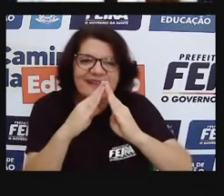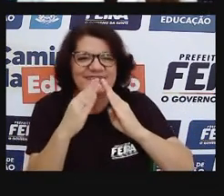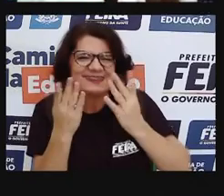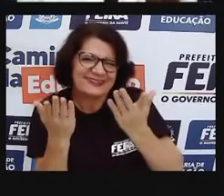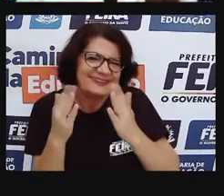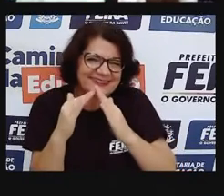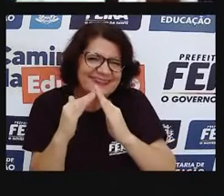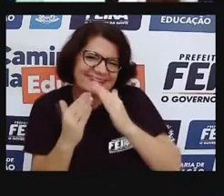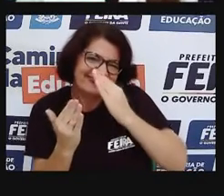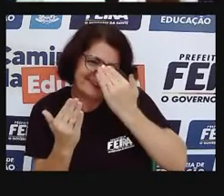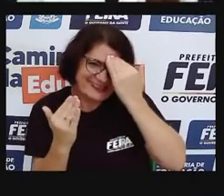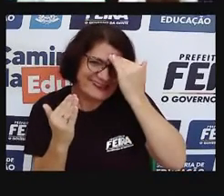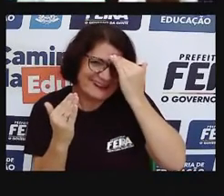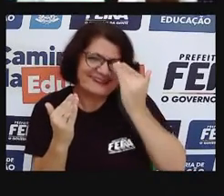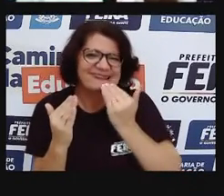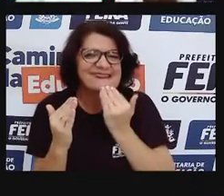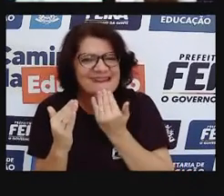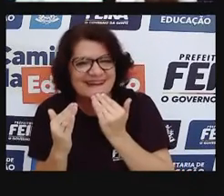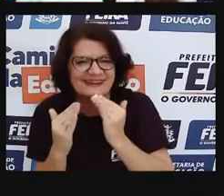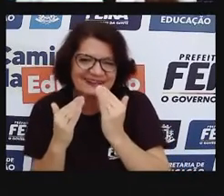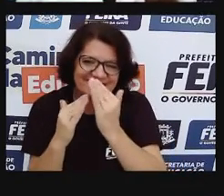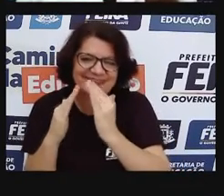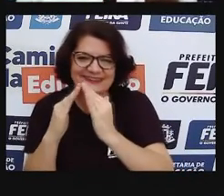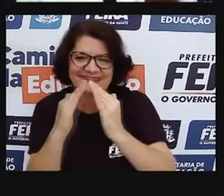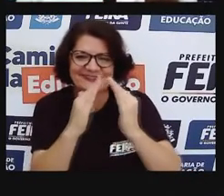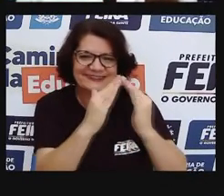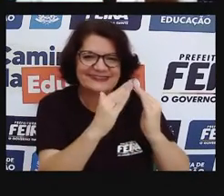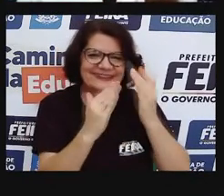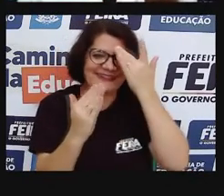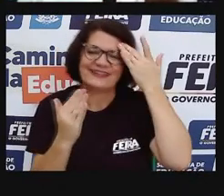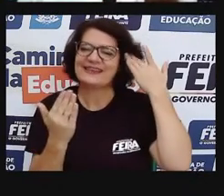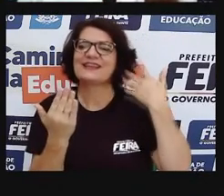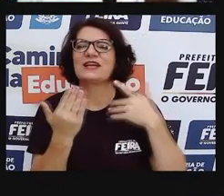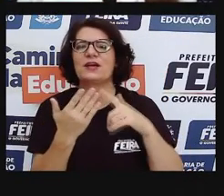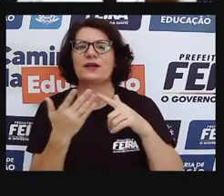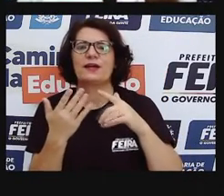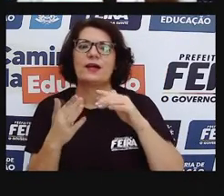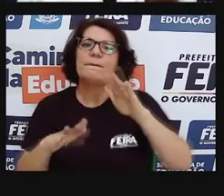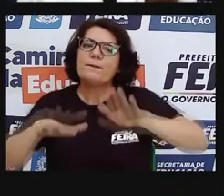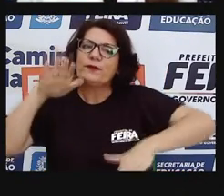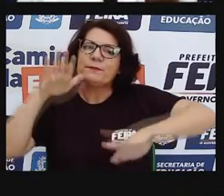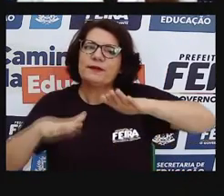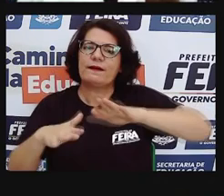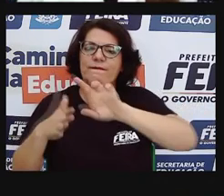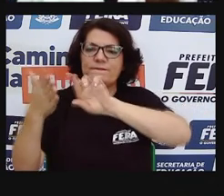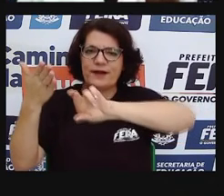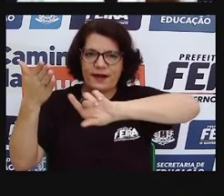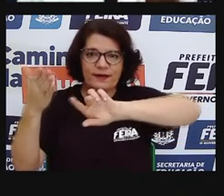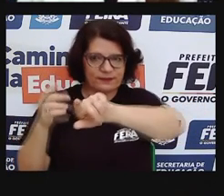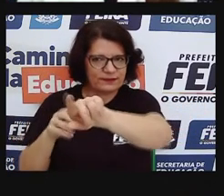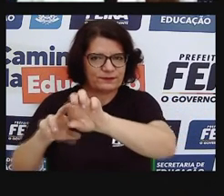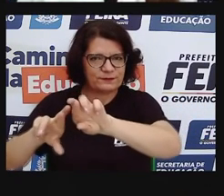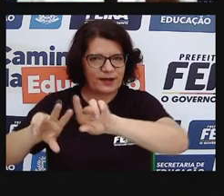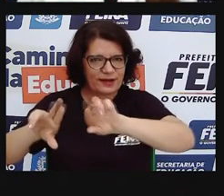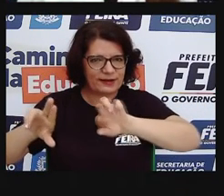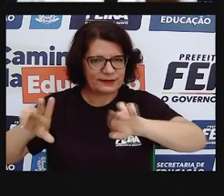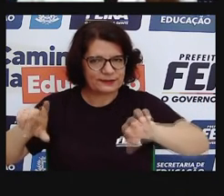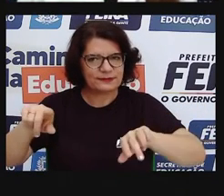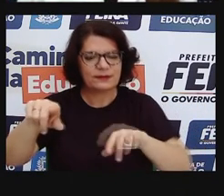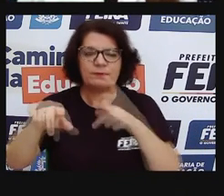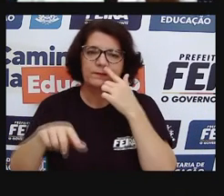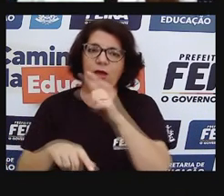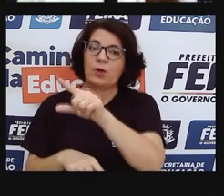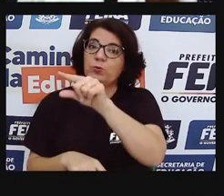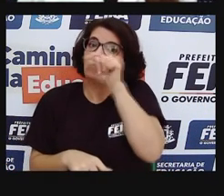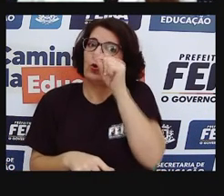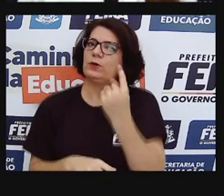aqui tem algumas possibilidades, mas não, vocês não são obrigados a utilizarem só